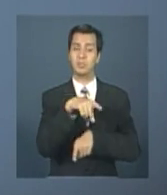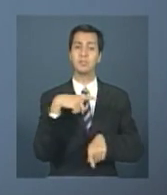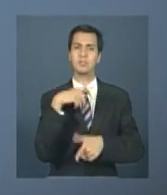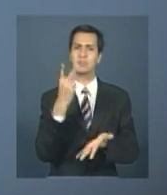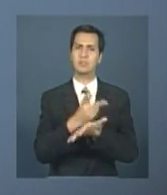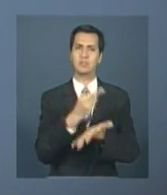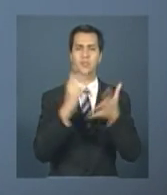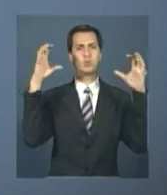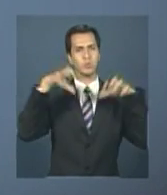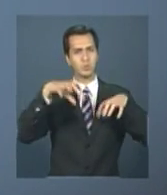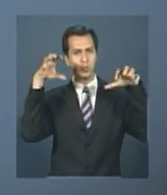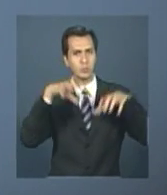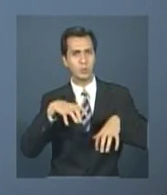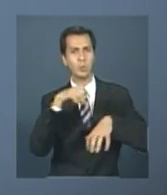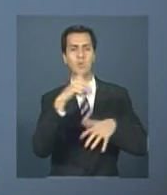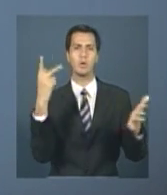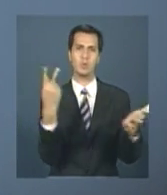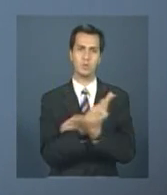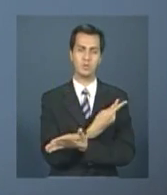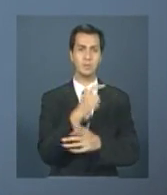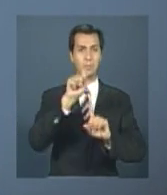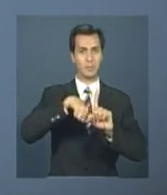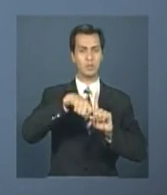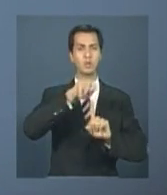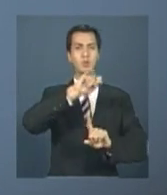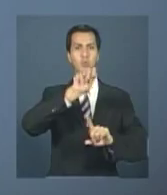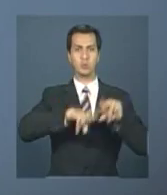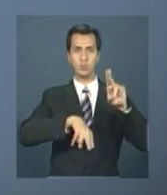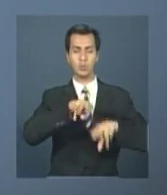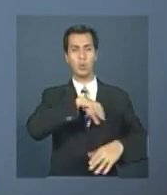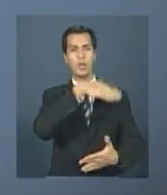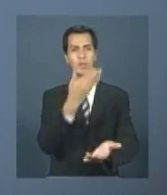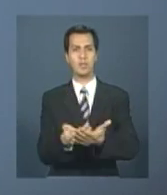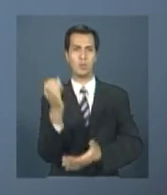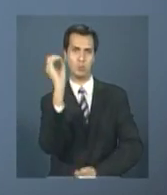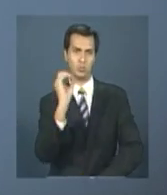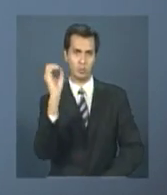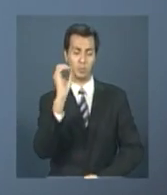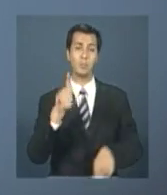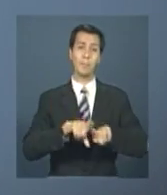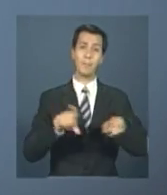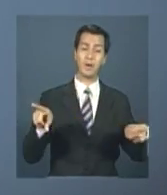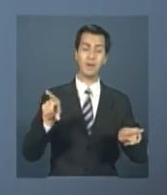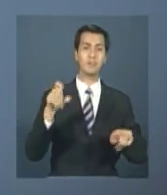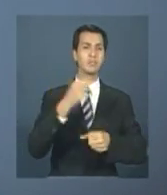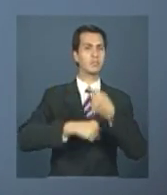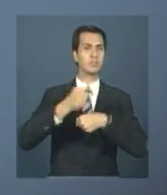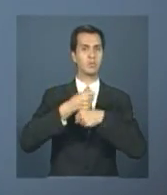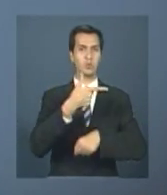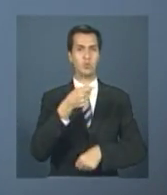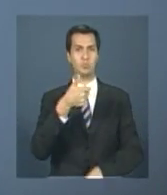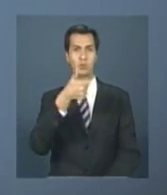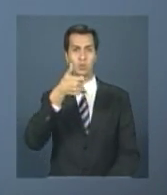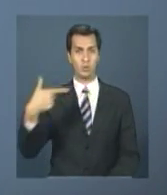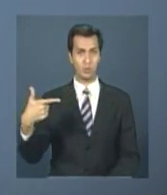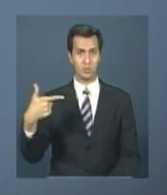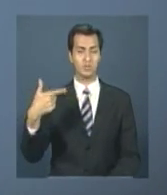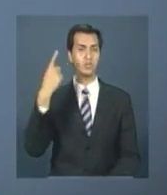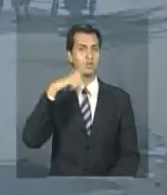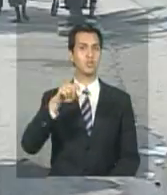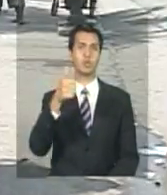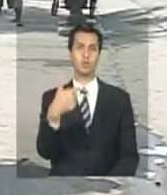período de junho a outubro. Mas foi o terremoto de 12 de janeiro de 2012 que assolou o país.